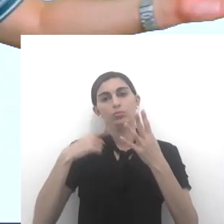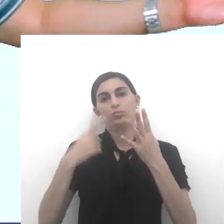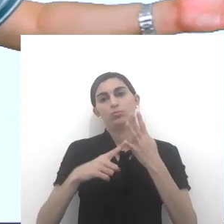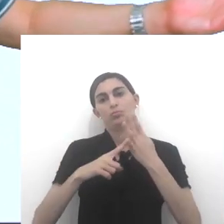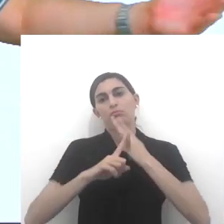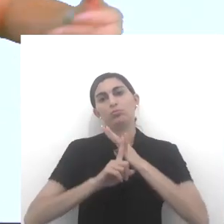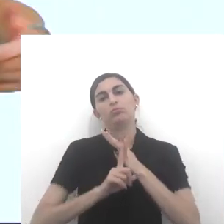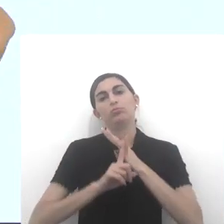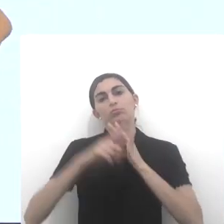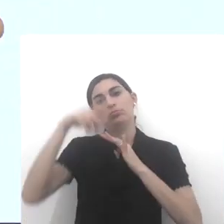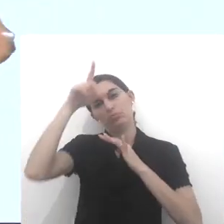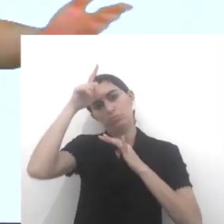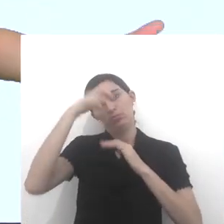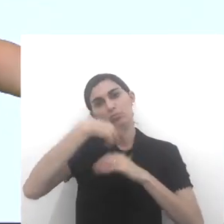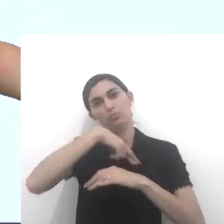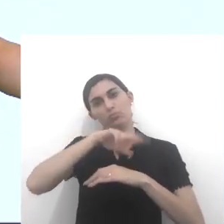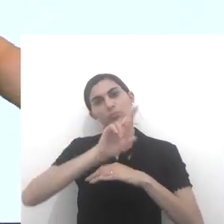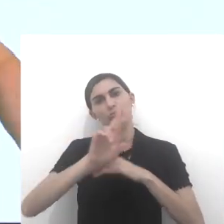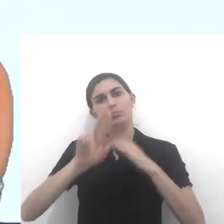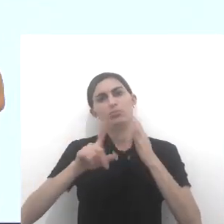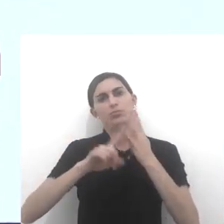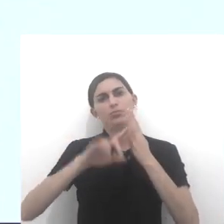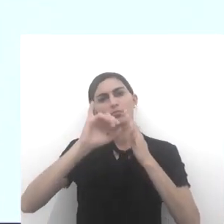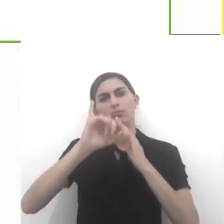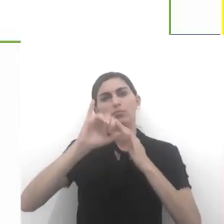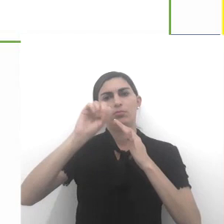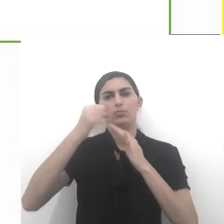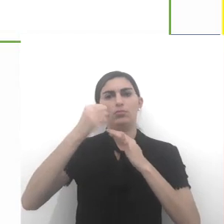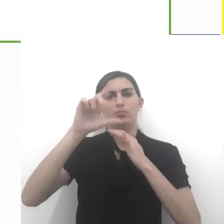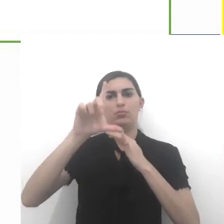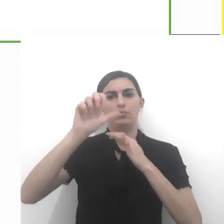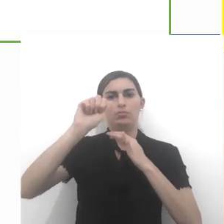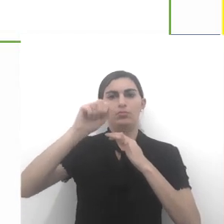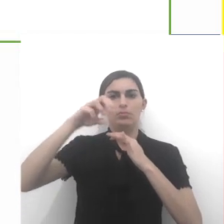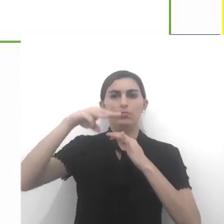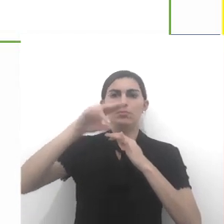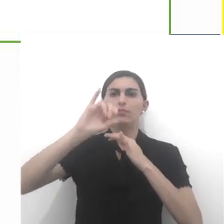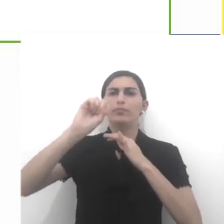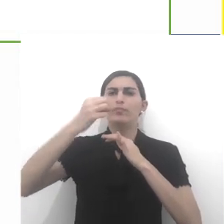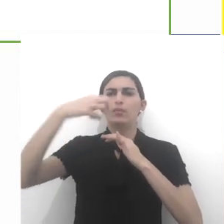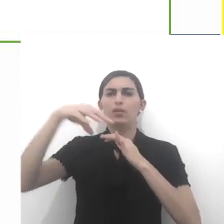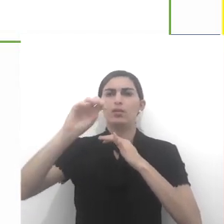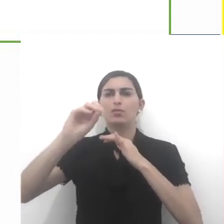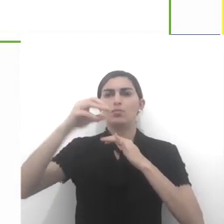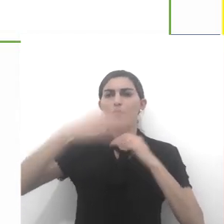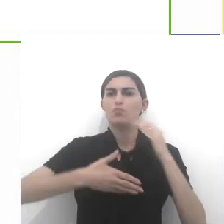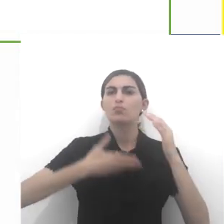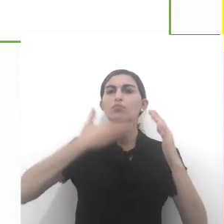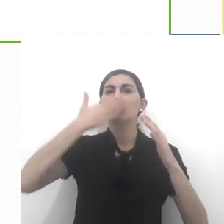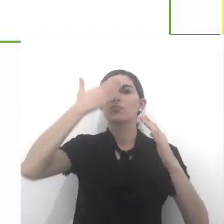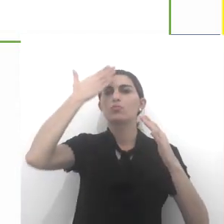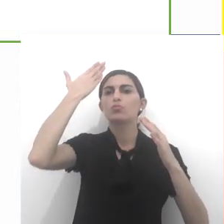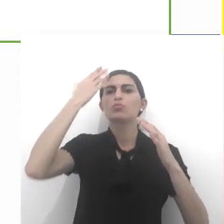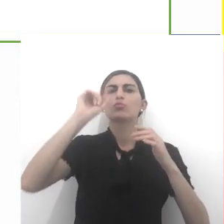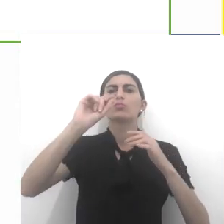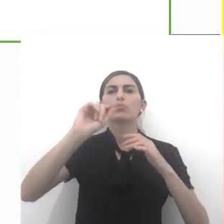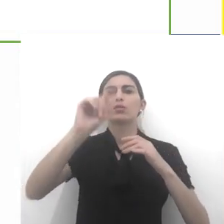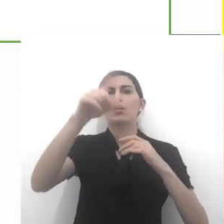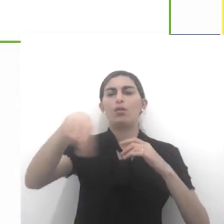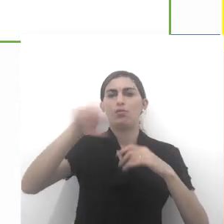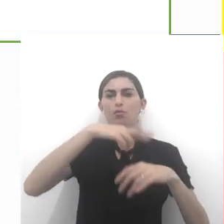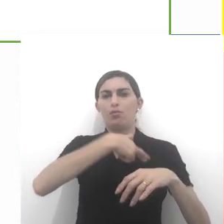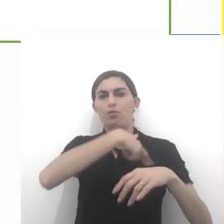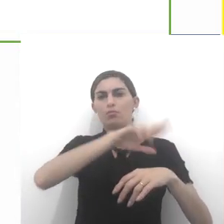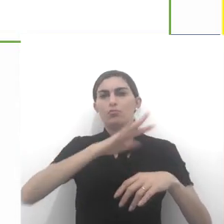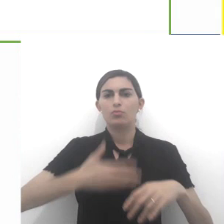líder religioso do islamismo, também conhecido por muçulmanos. Vamos ver. A